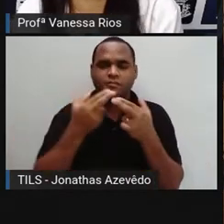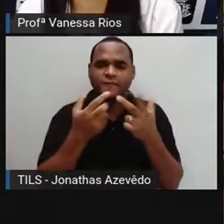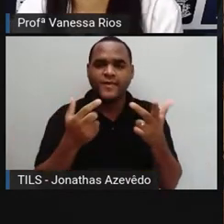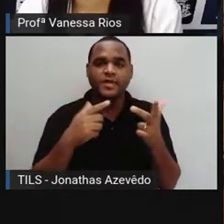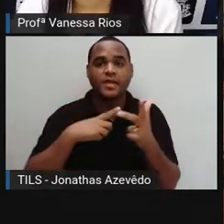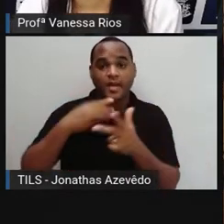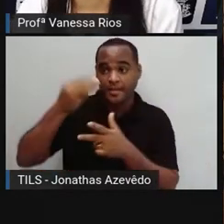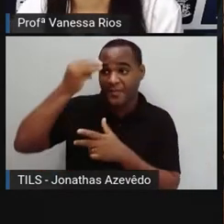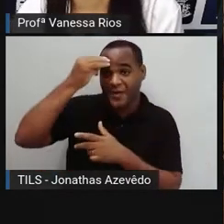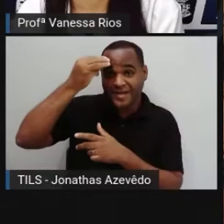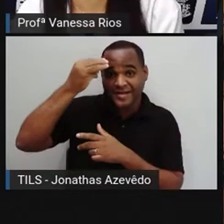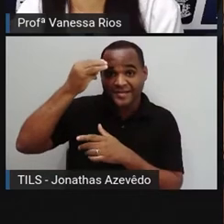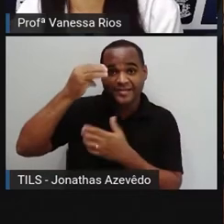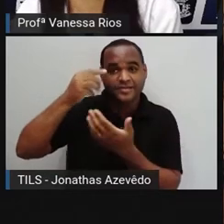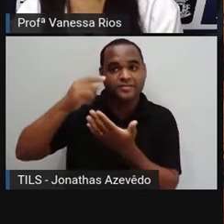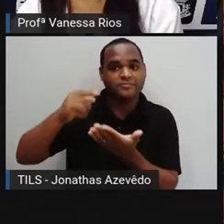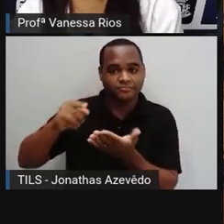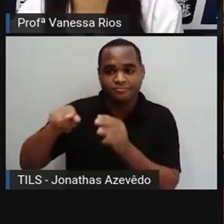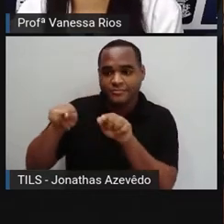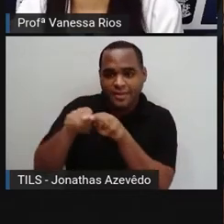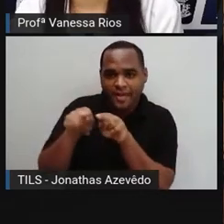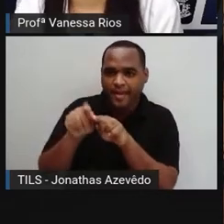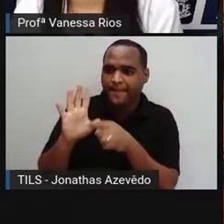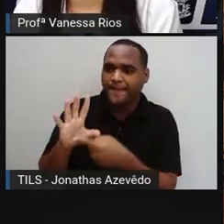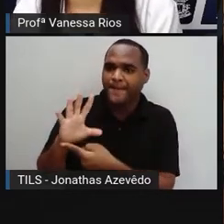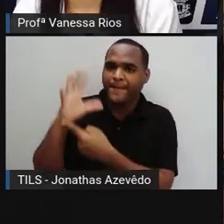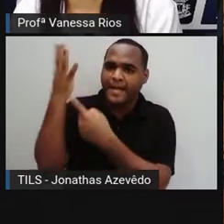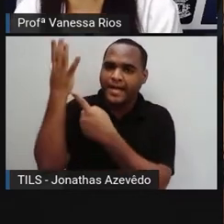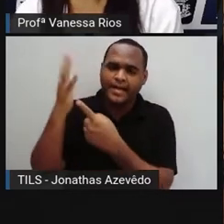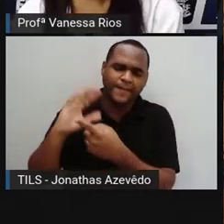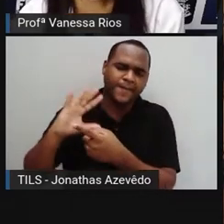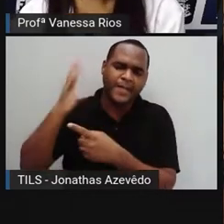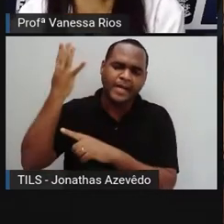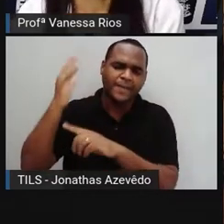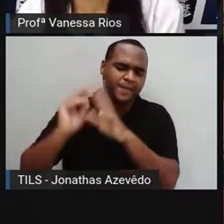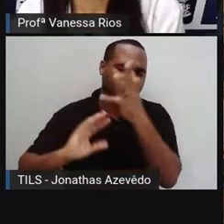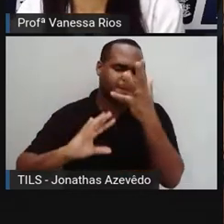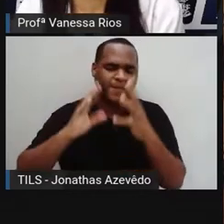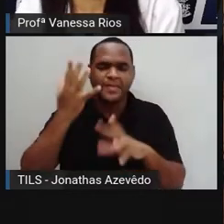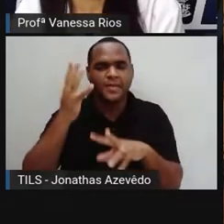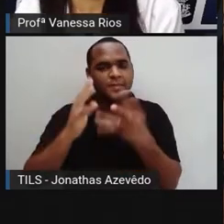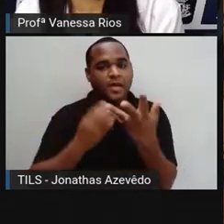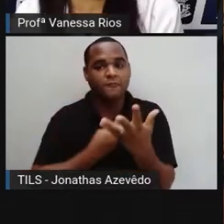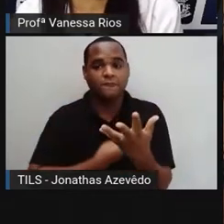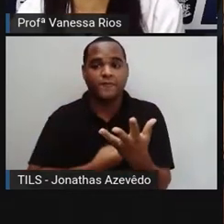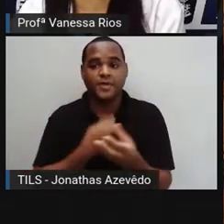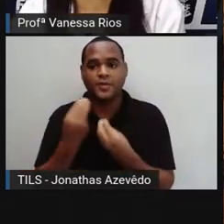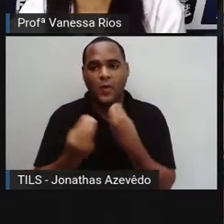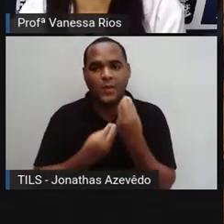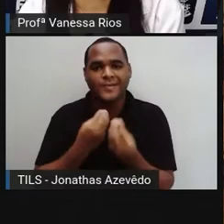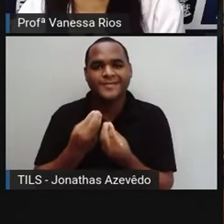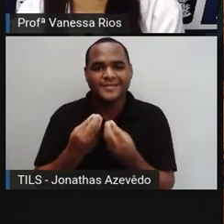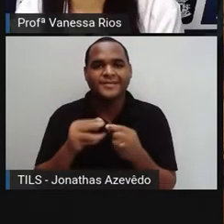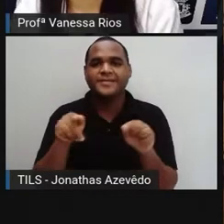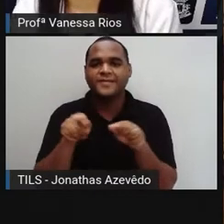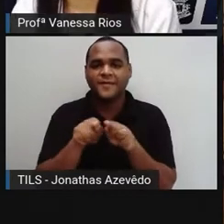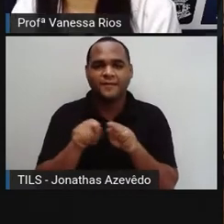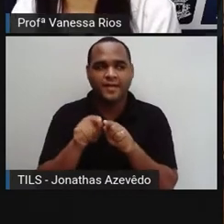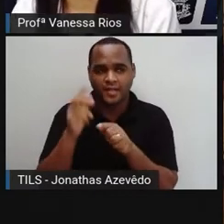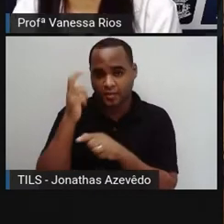memórias, os acontecimentos, o modo de vida, imprimindo as características